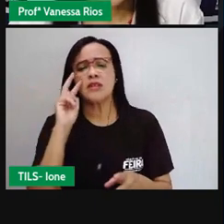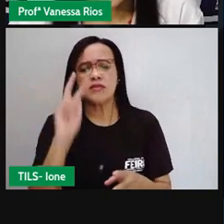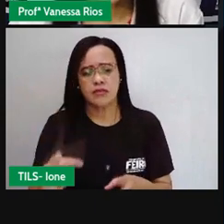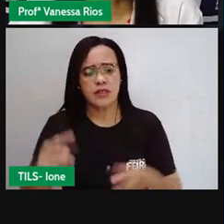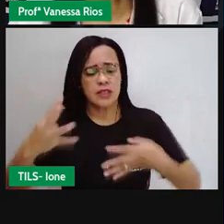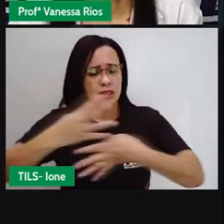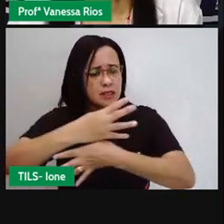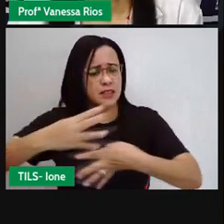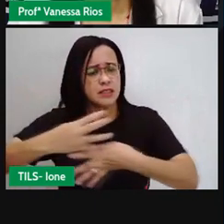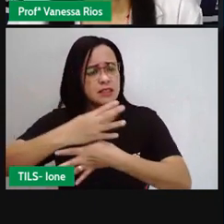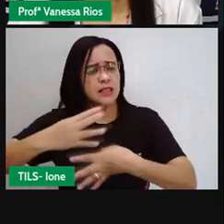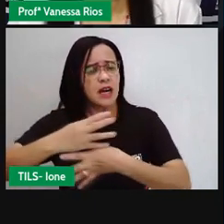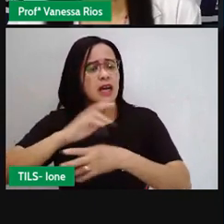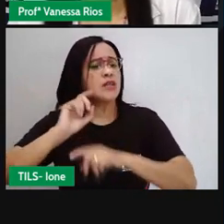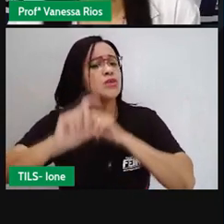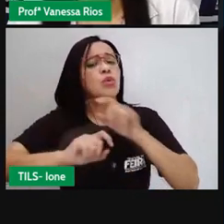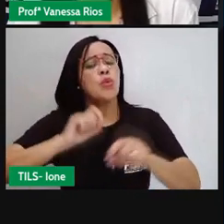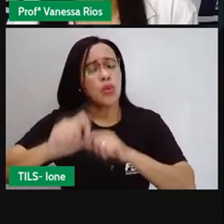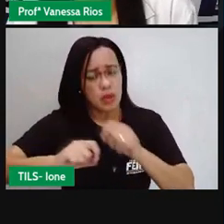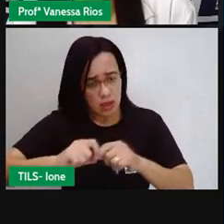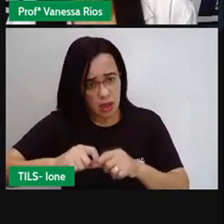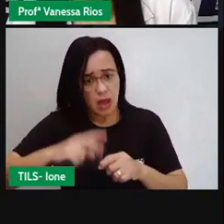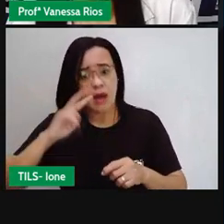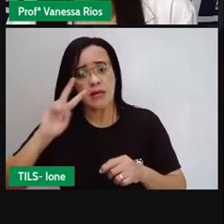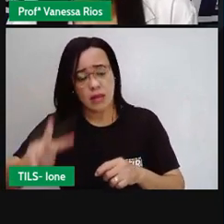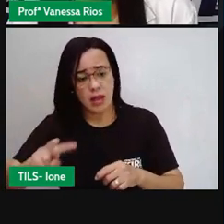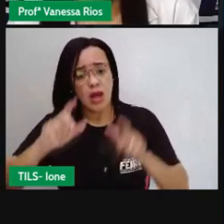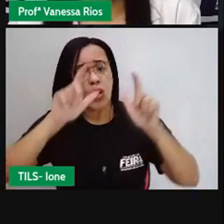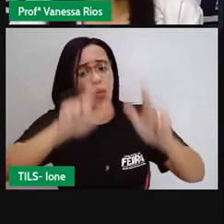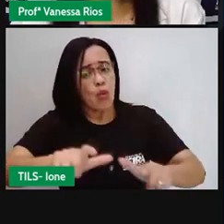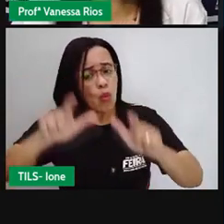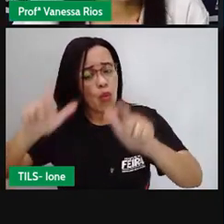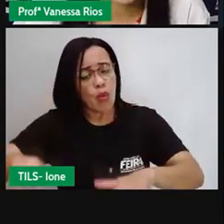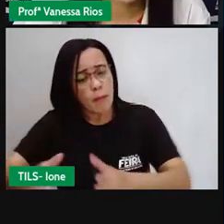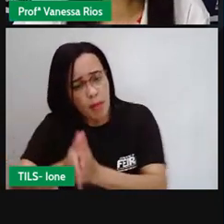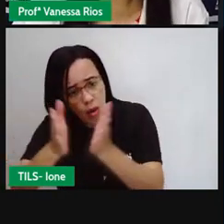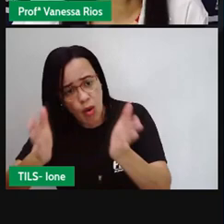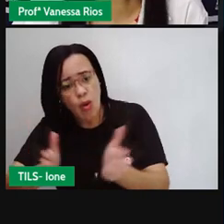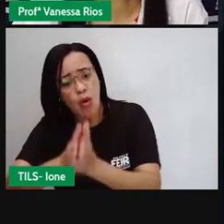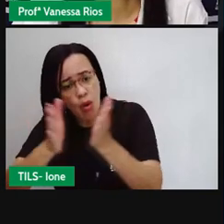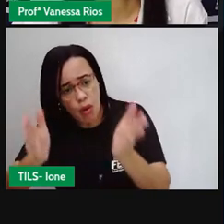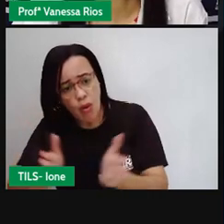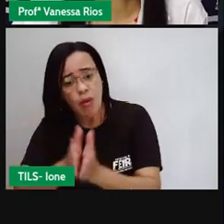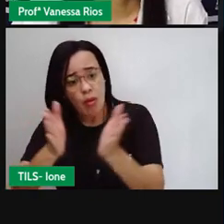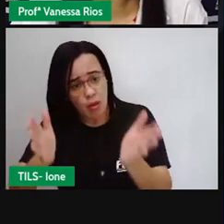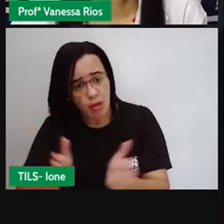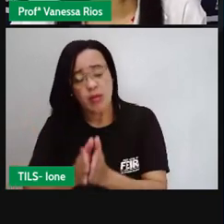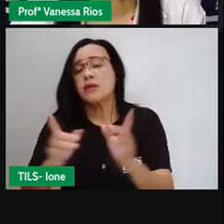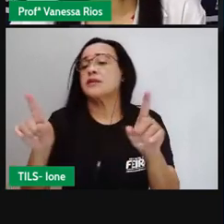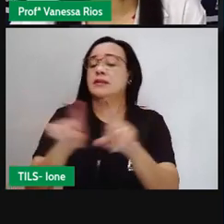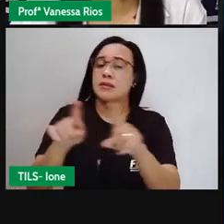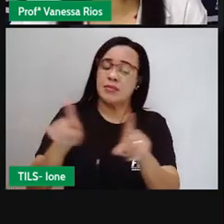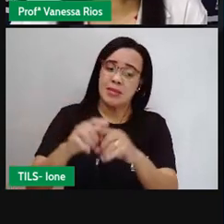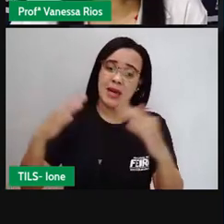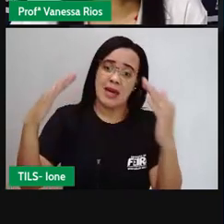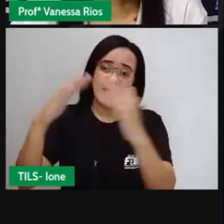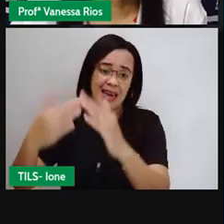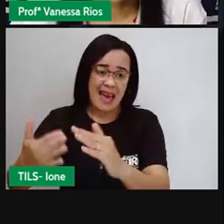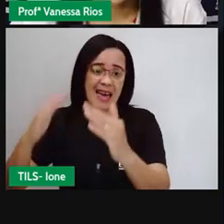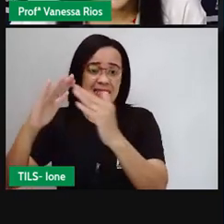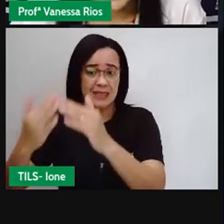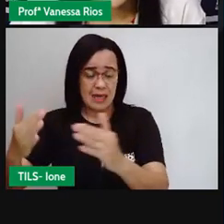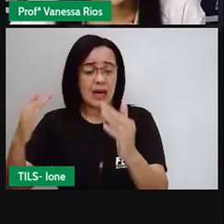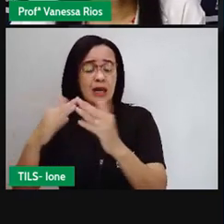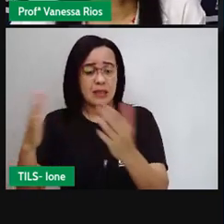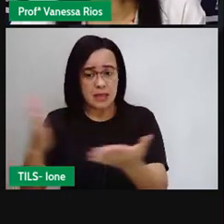Pobre, a parte onde estão lá as construções sem planejamento, onde as pessoas passam por